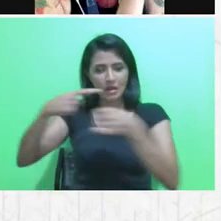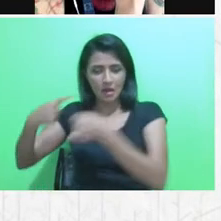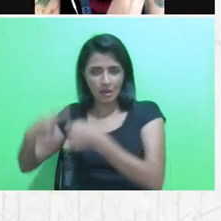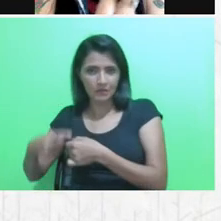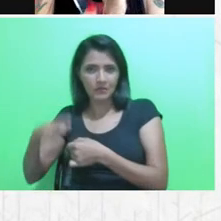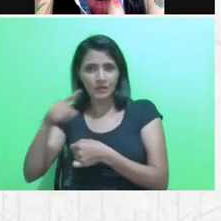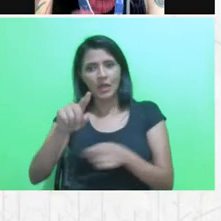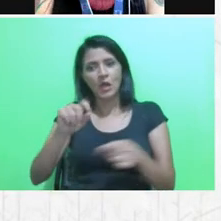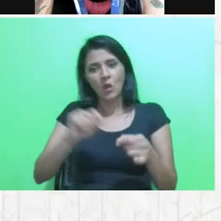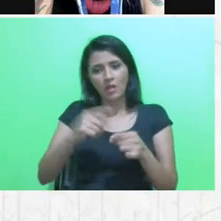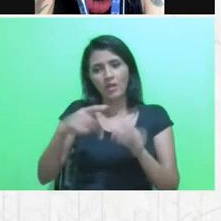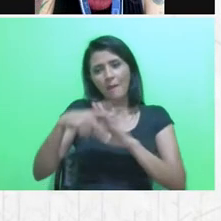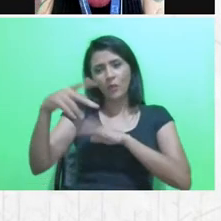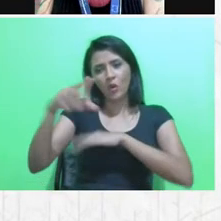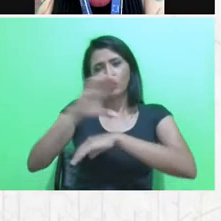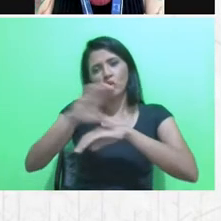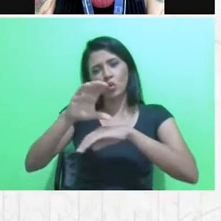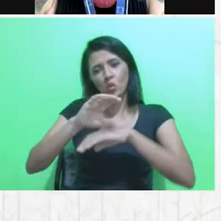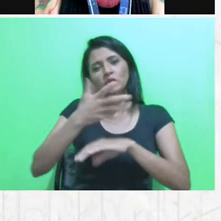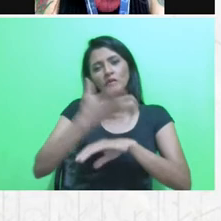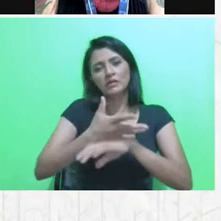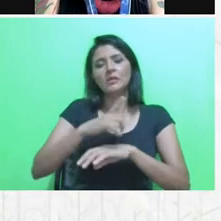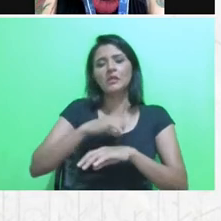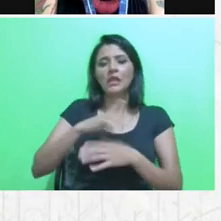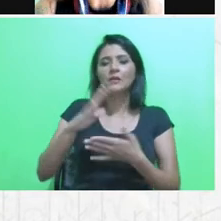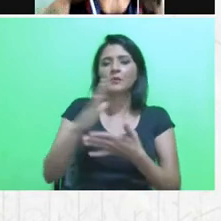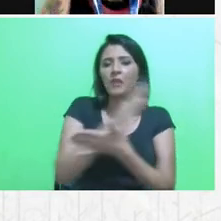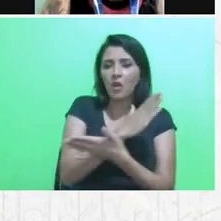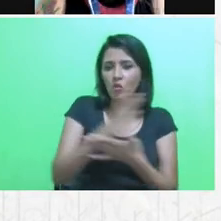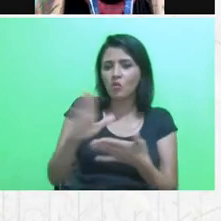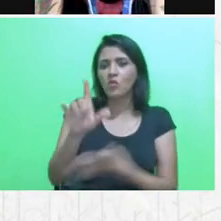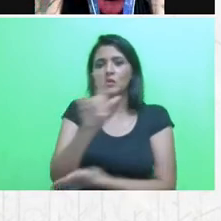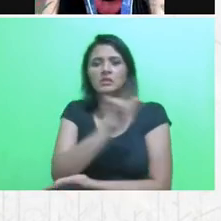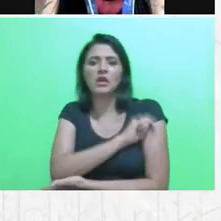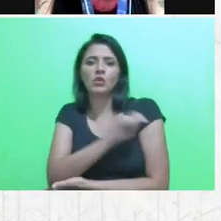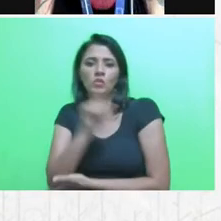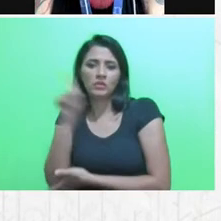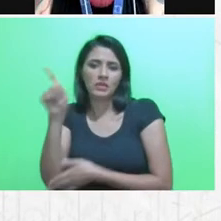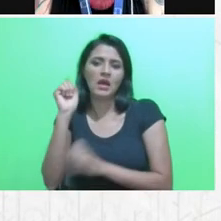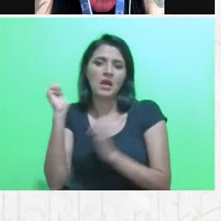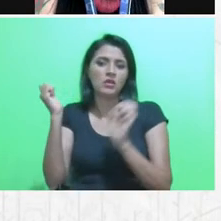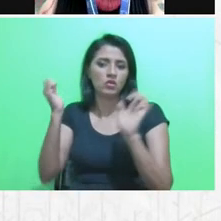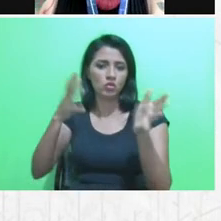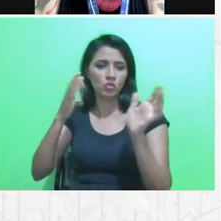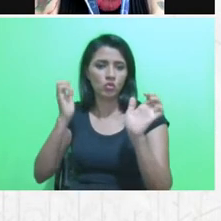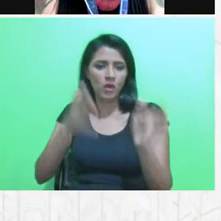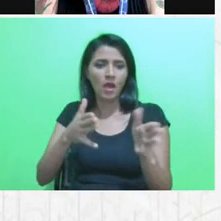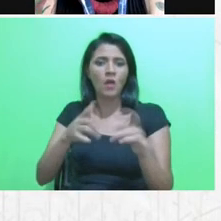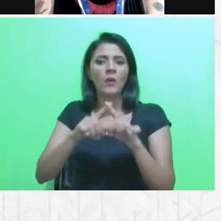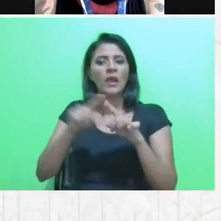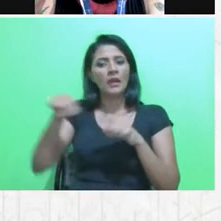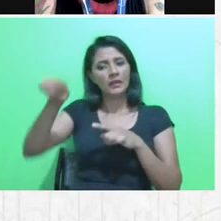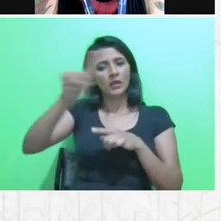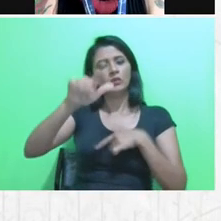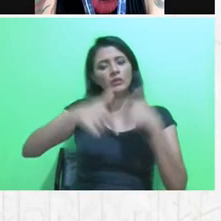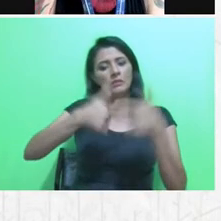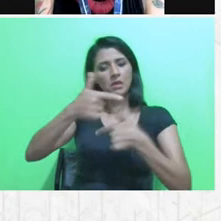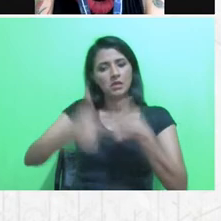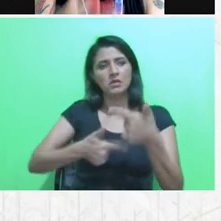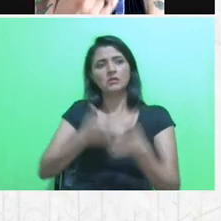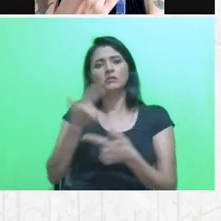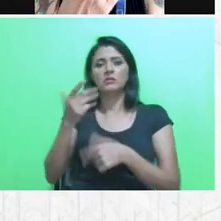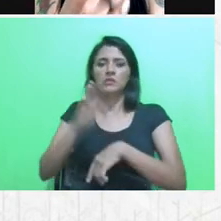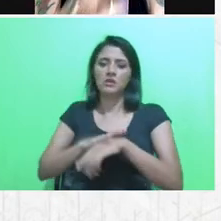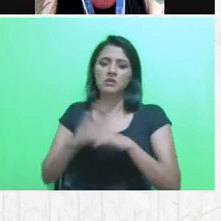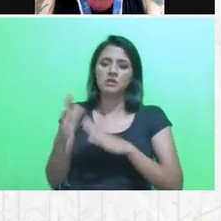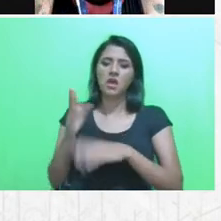tem algumas alunas, né, essas alunas que estão na estrutural estão trabalhando também, assim, né, na vigilância e no